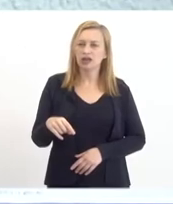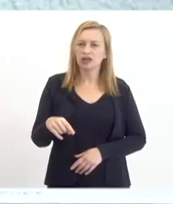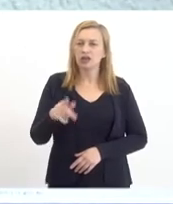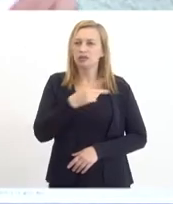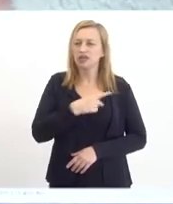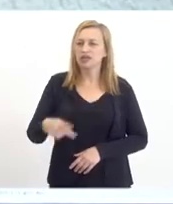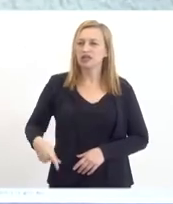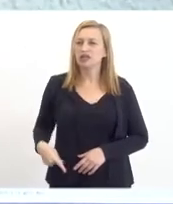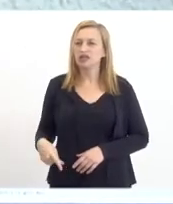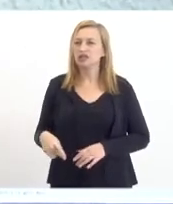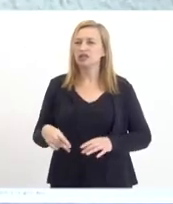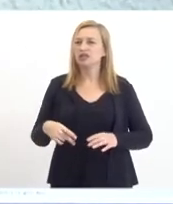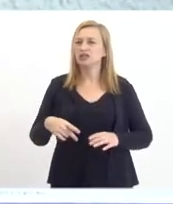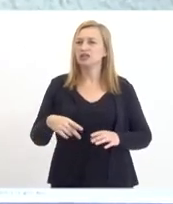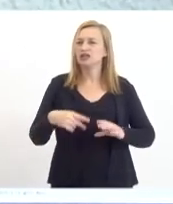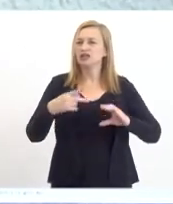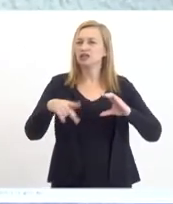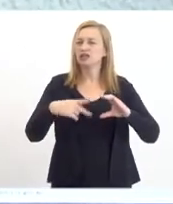logístico,